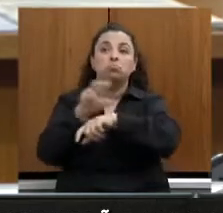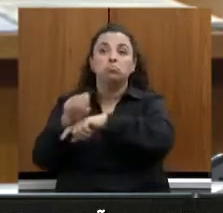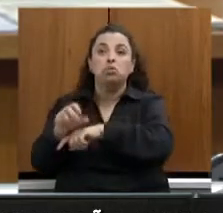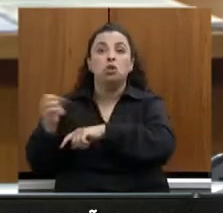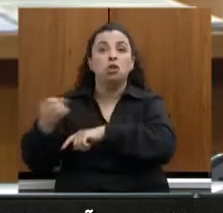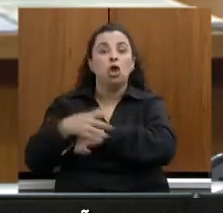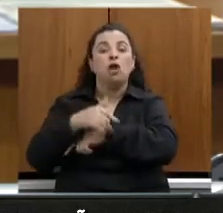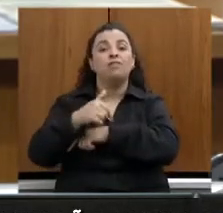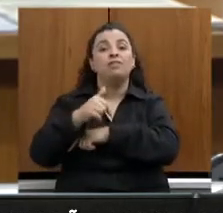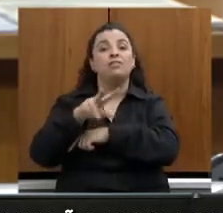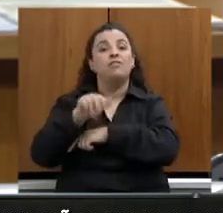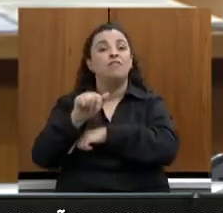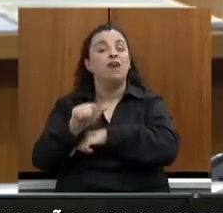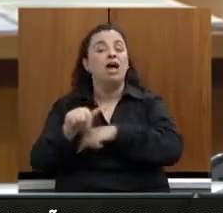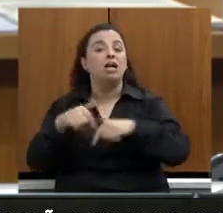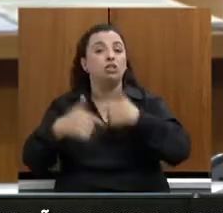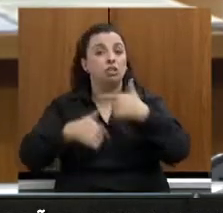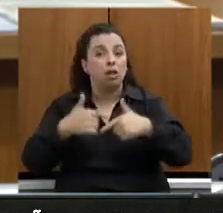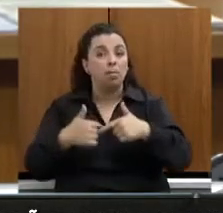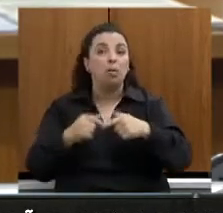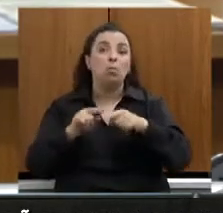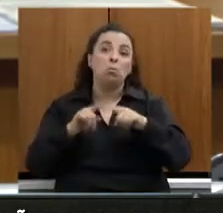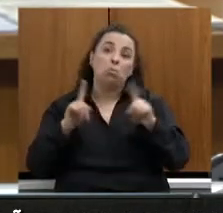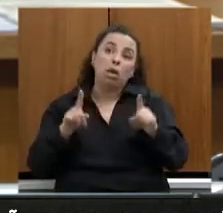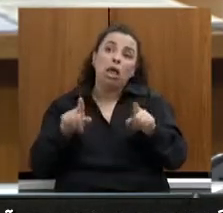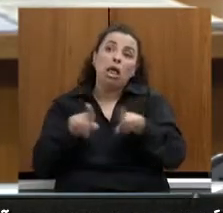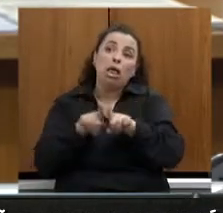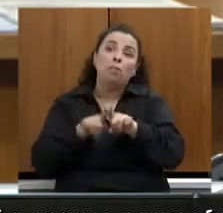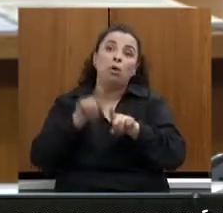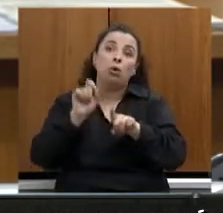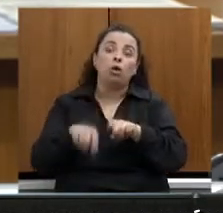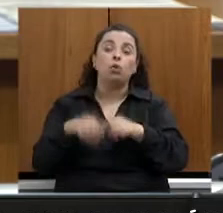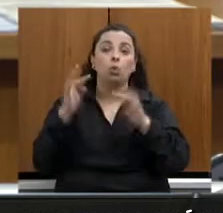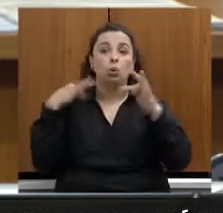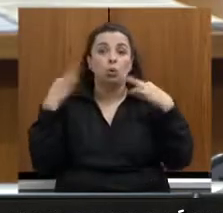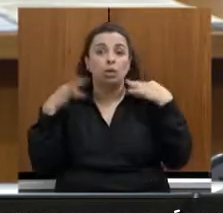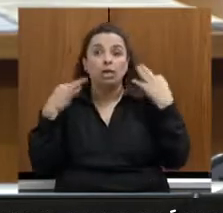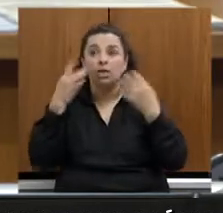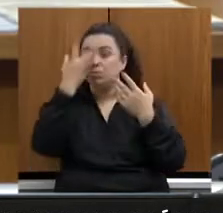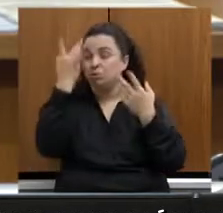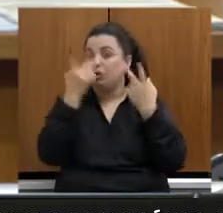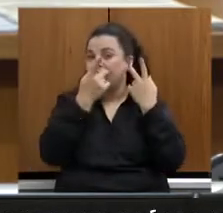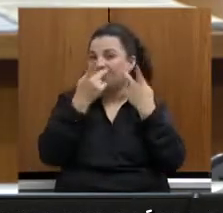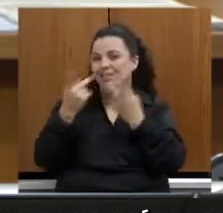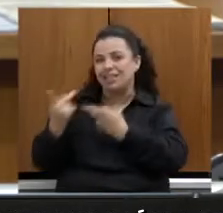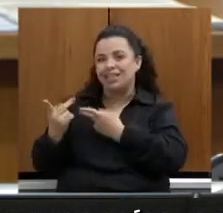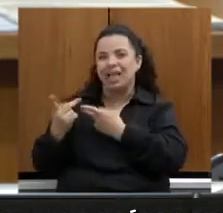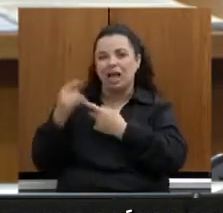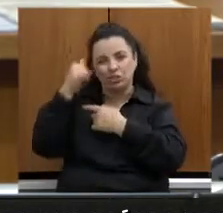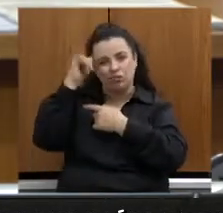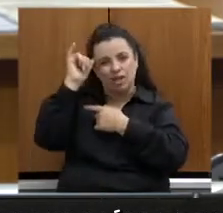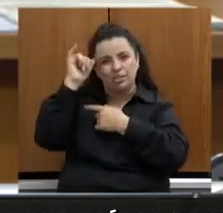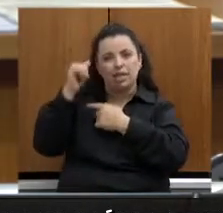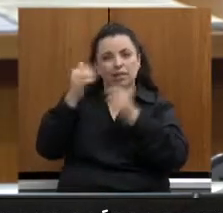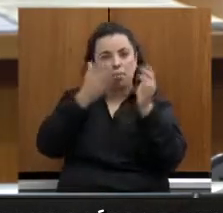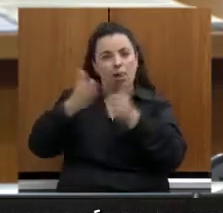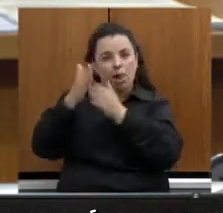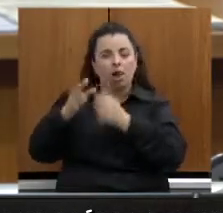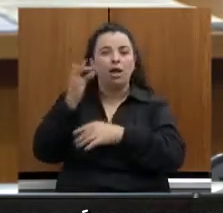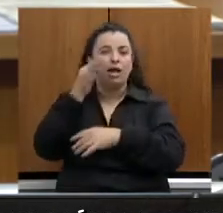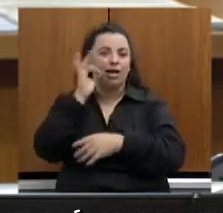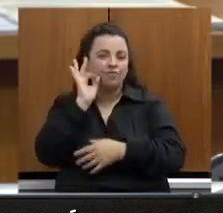questão de turismo, as pessoas visitarem, as grandes fazendas de café, os produtores, também os pequenos produtores.